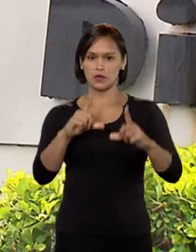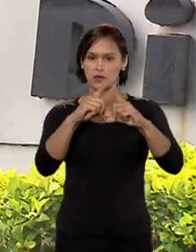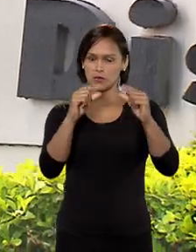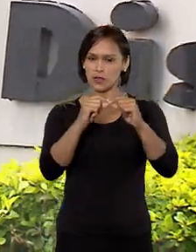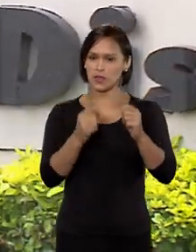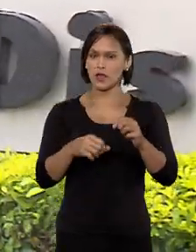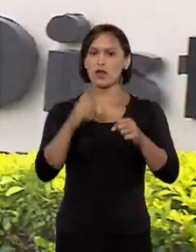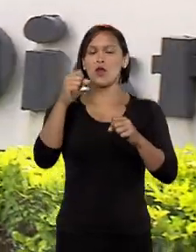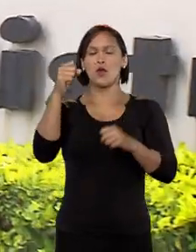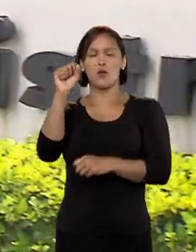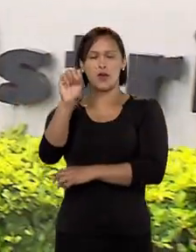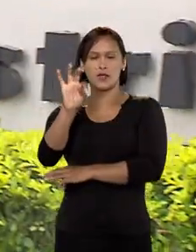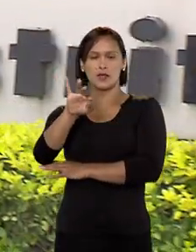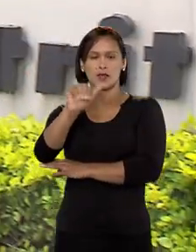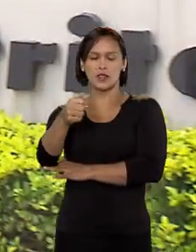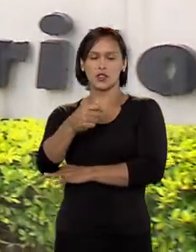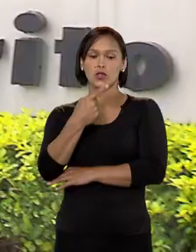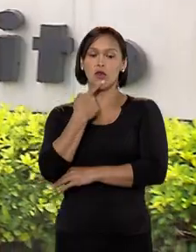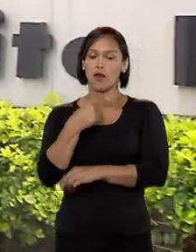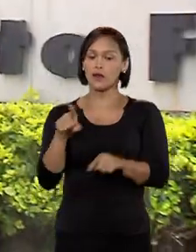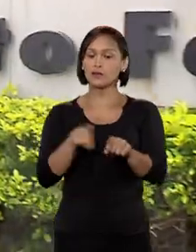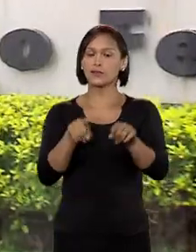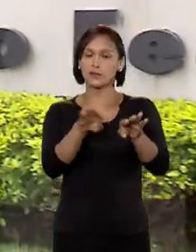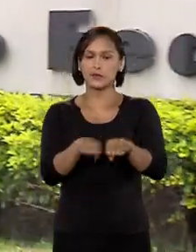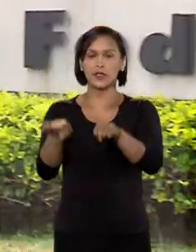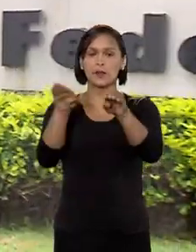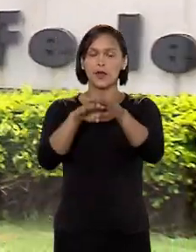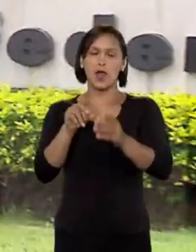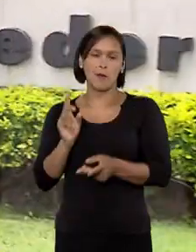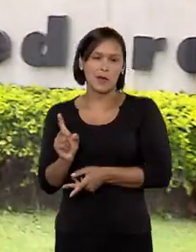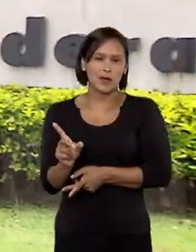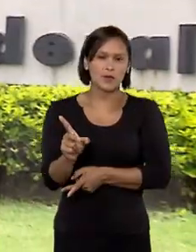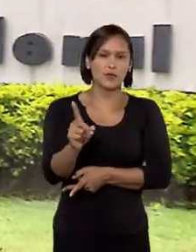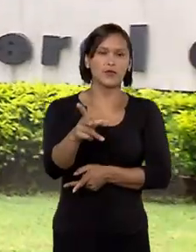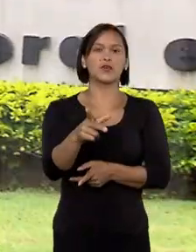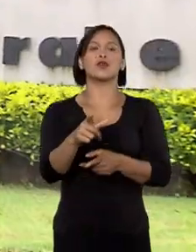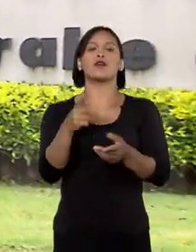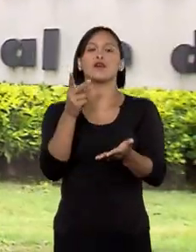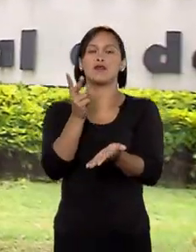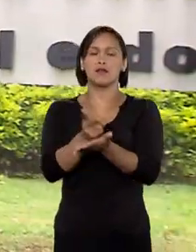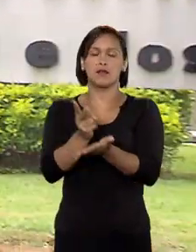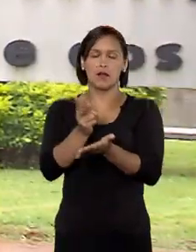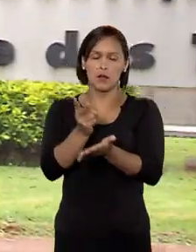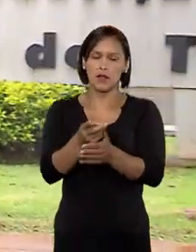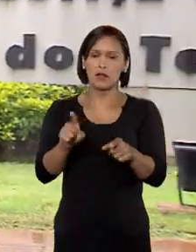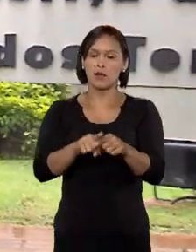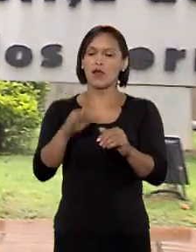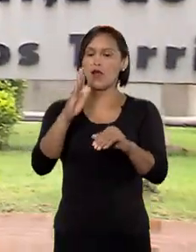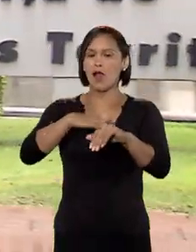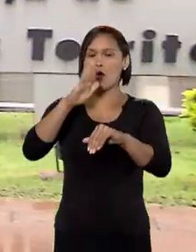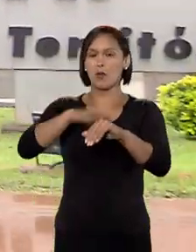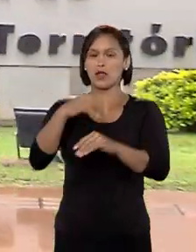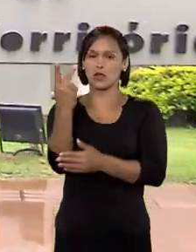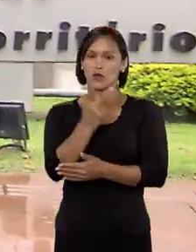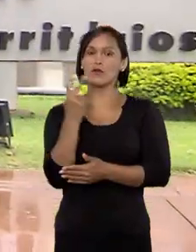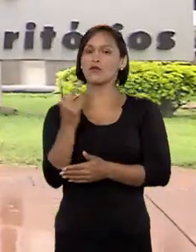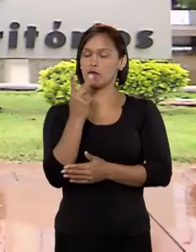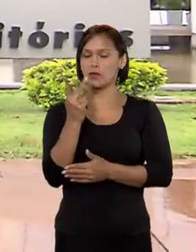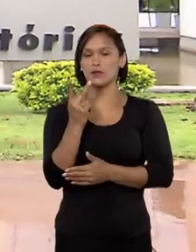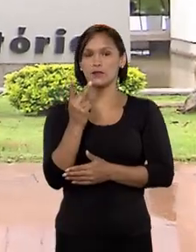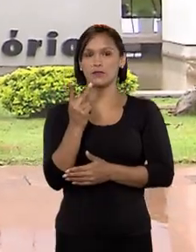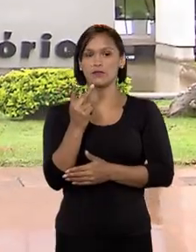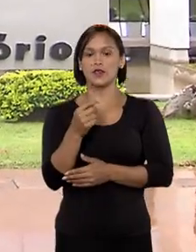Tribunal de Justiça do DF, além de estabelecer o pagamento de pensão vitalícia, aumentou o valor da indenização de danos morais e